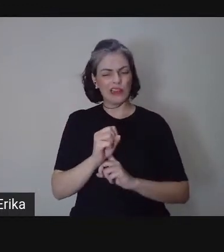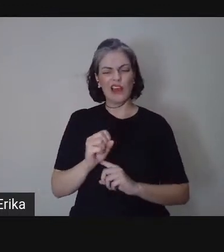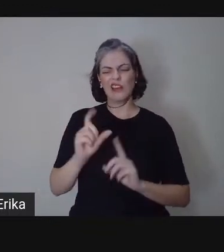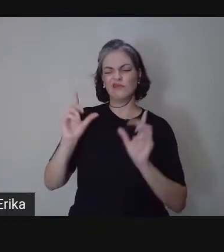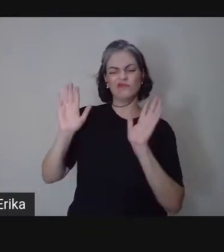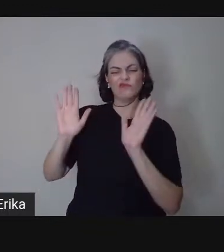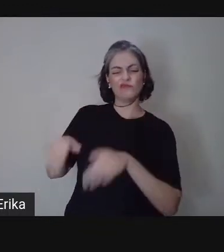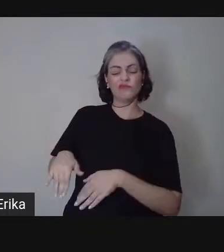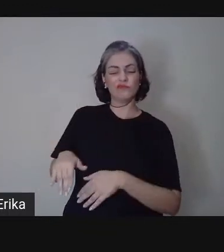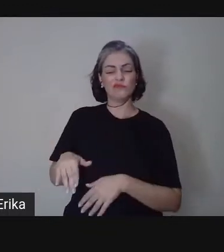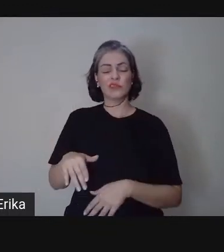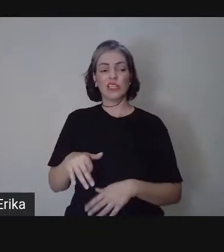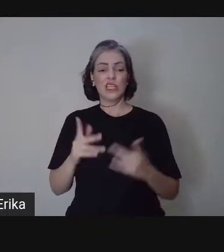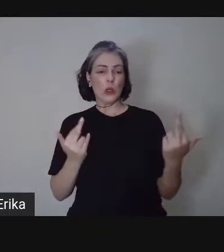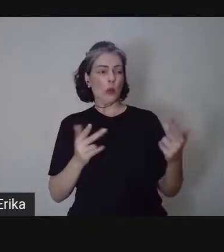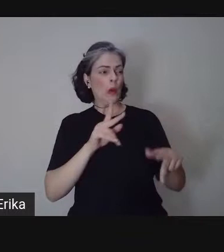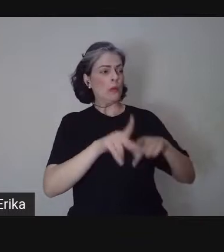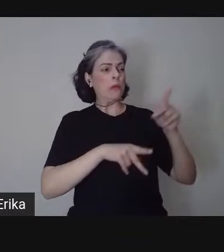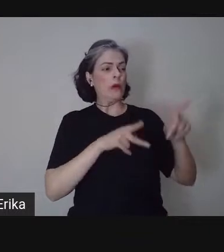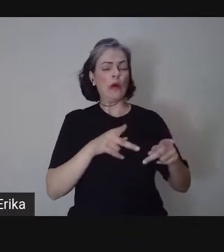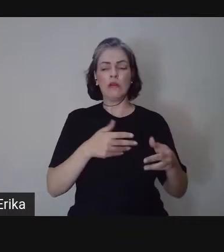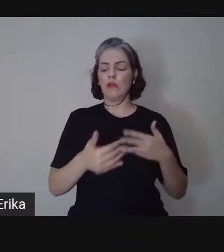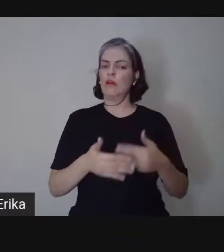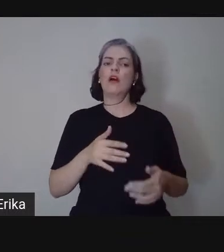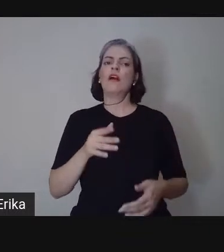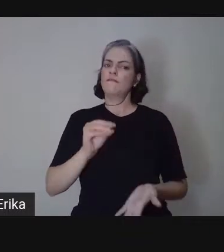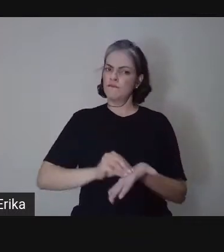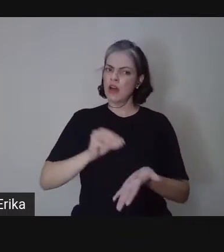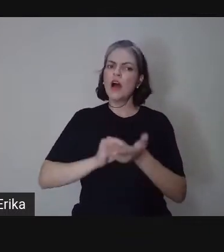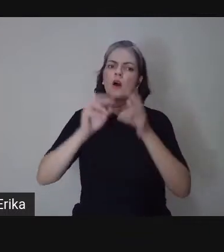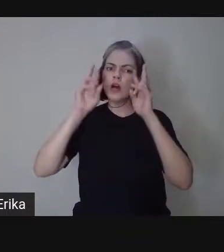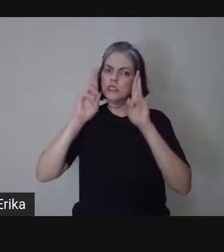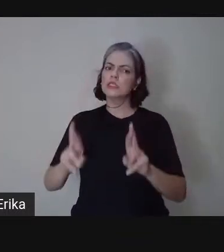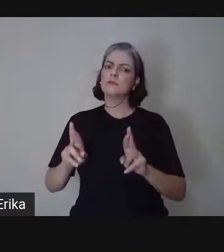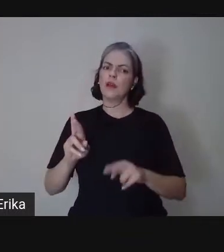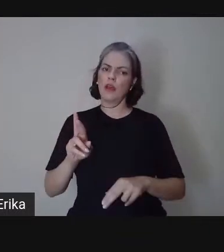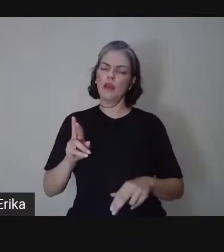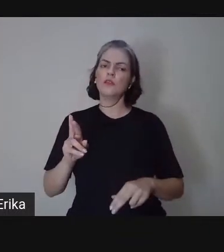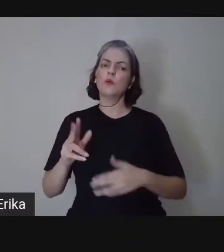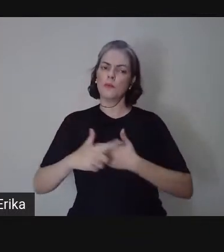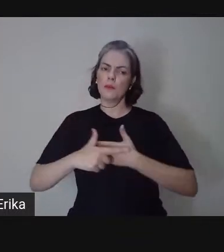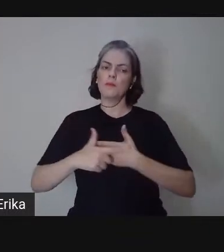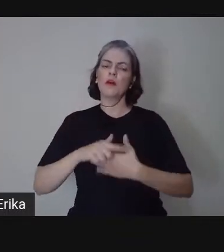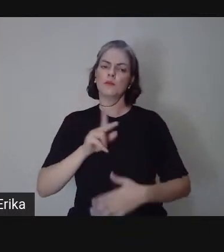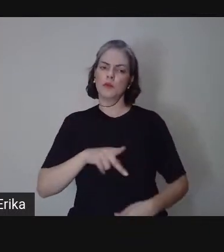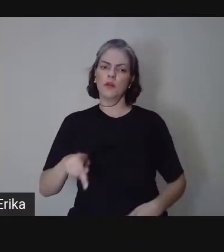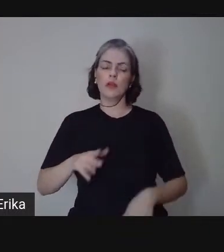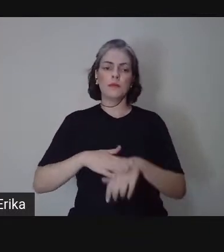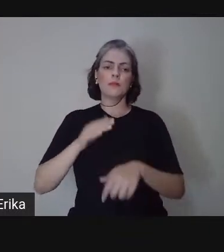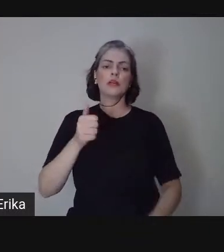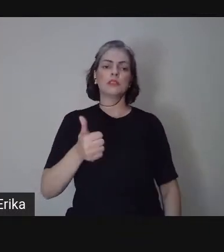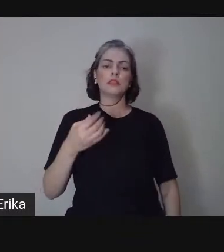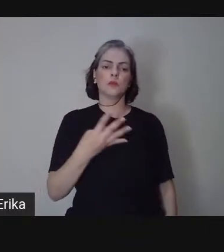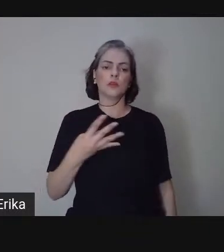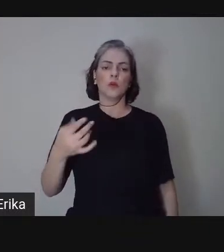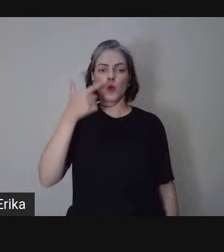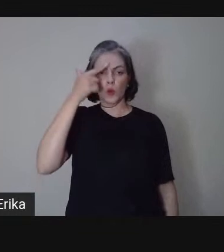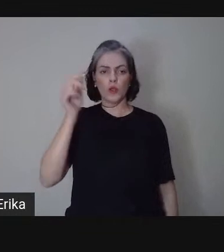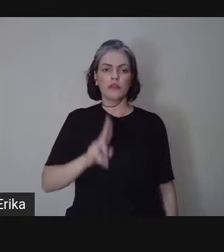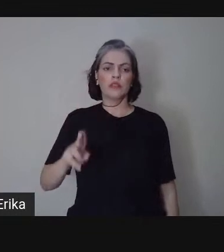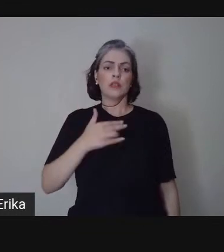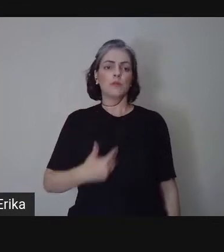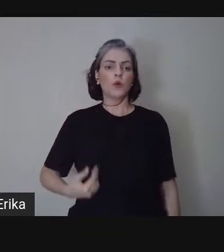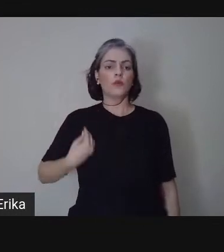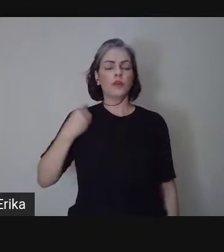sua imagem ao senso comum, é um desrespeito ao papel docente e às mais de 144 universidades públicas brasileiras que